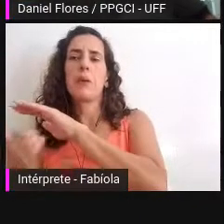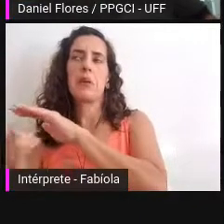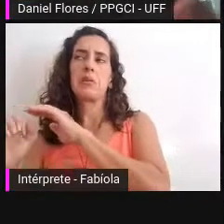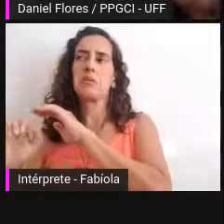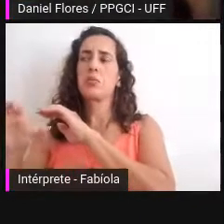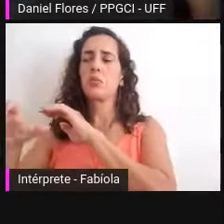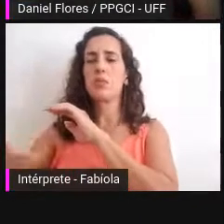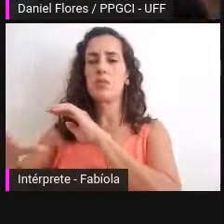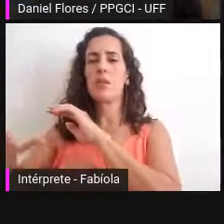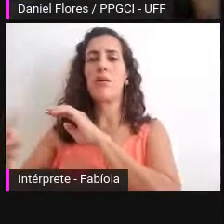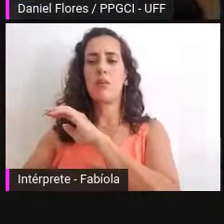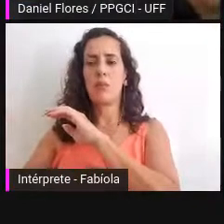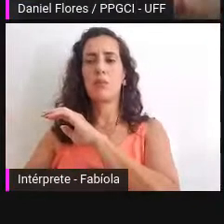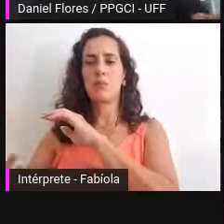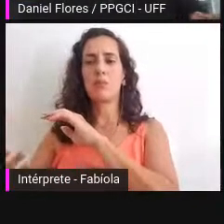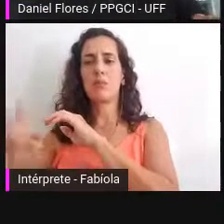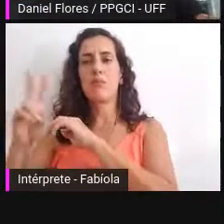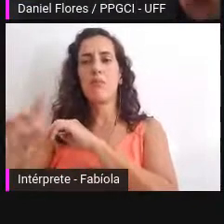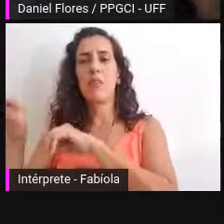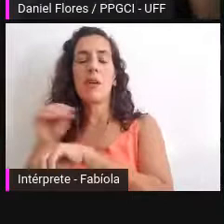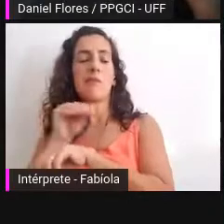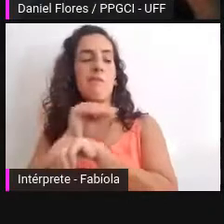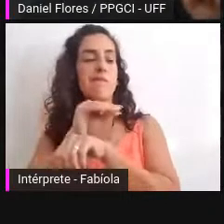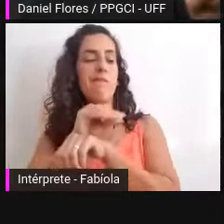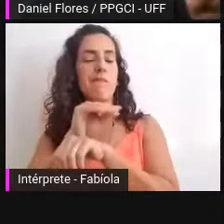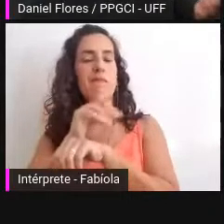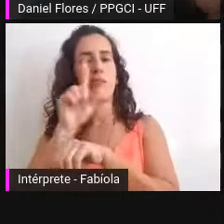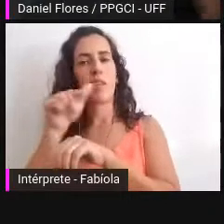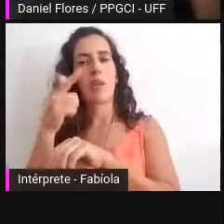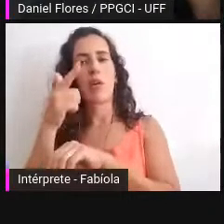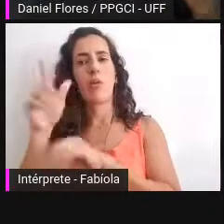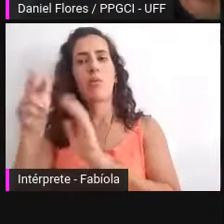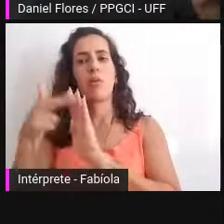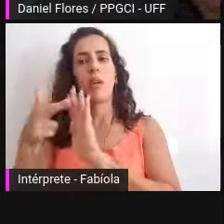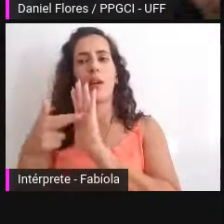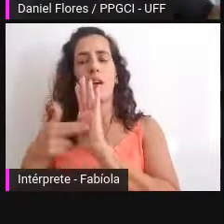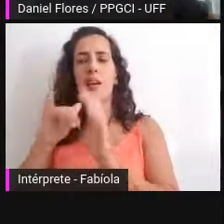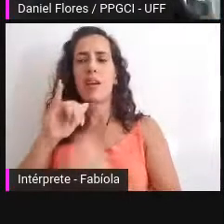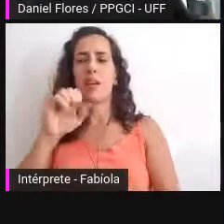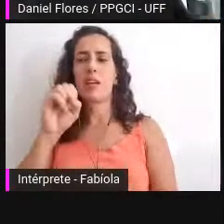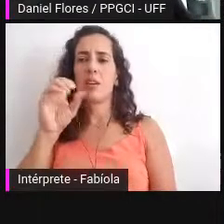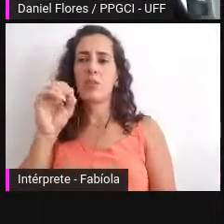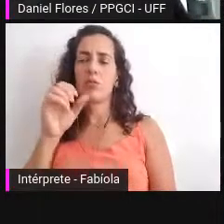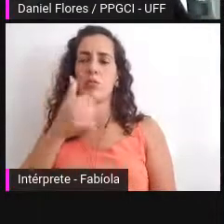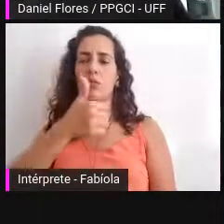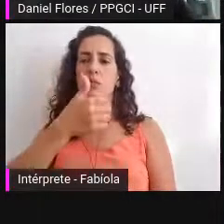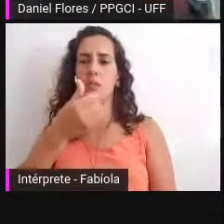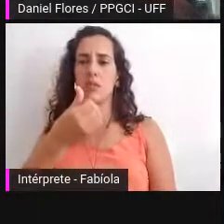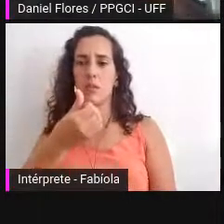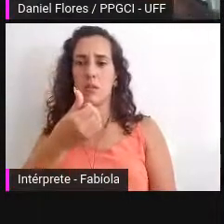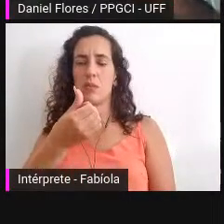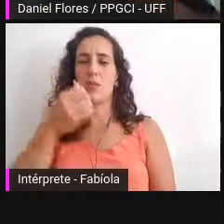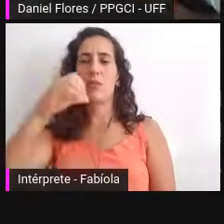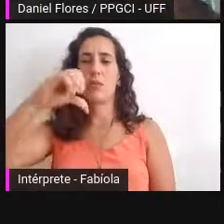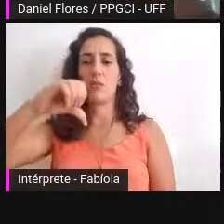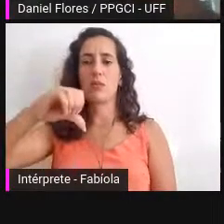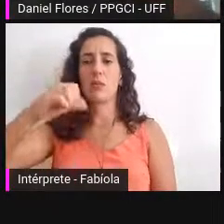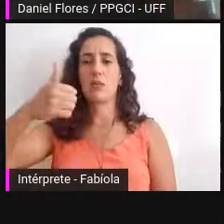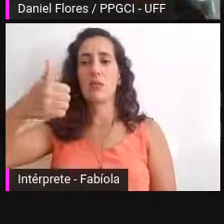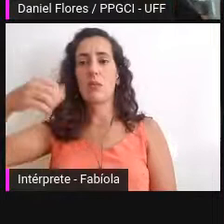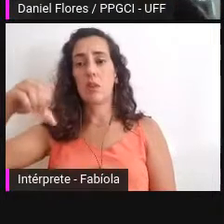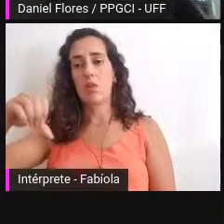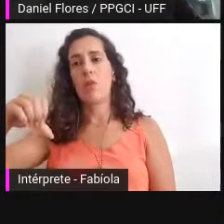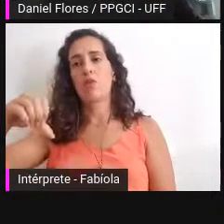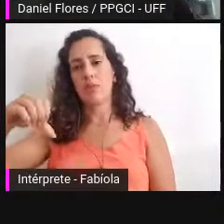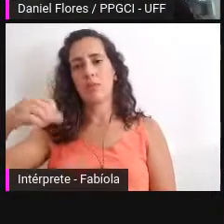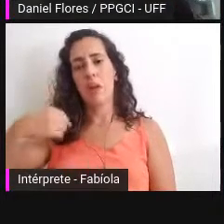terceira por uma outra norma ISO a 16.919 a pergunta que eu